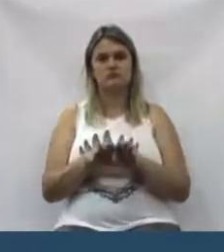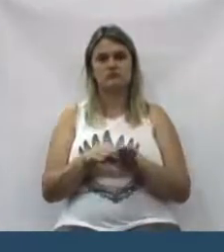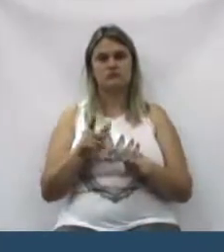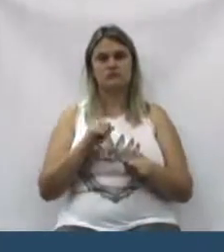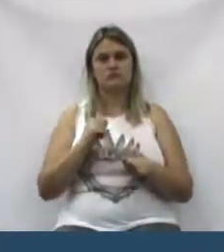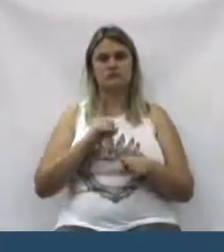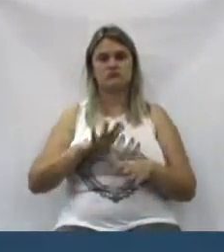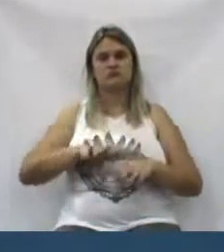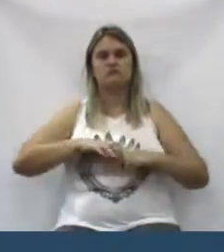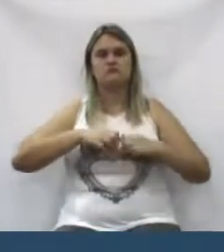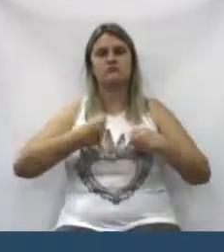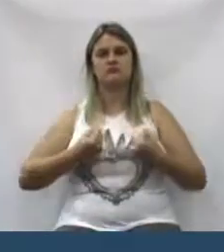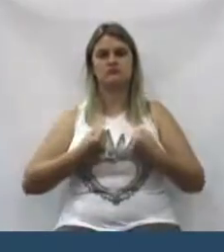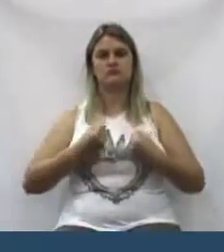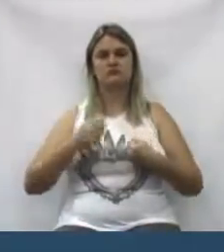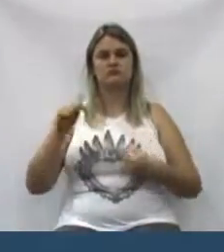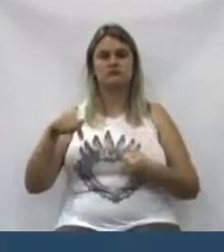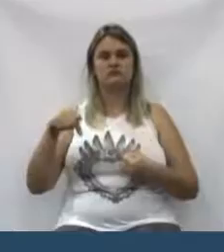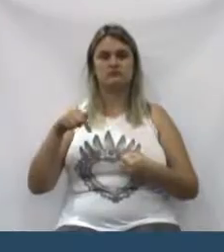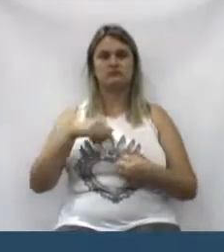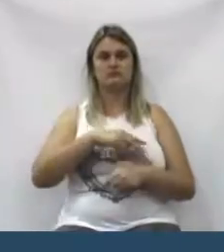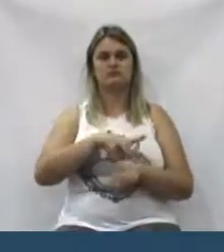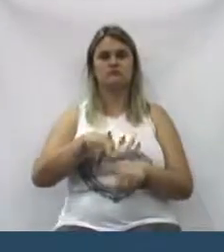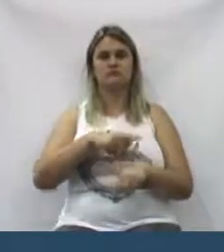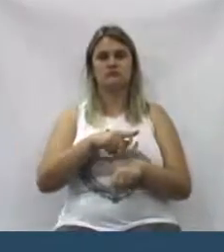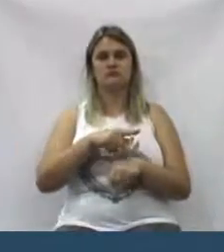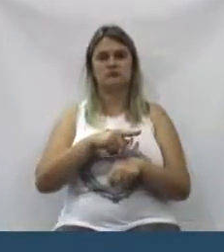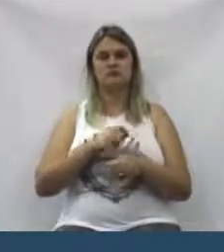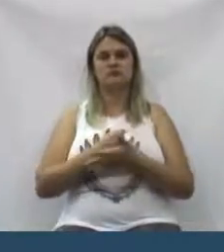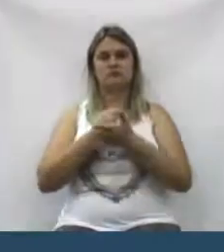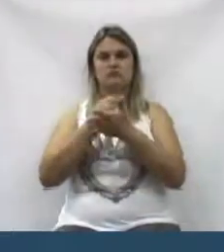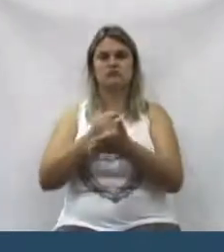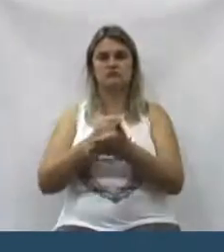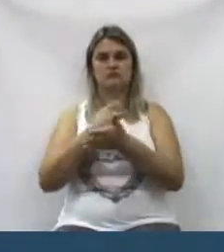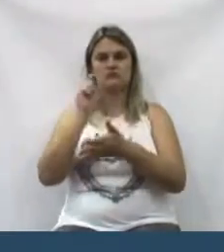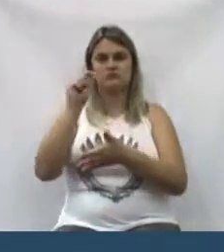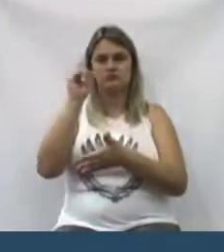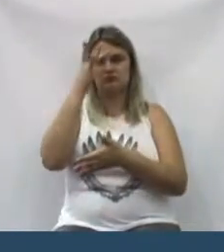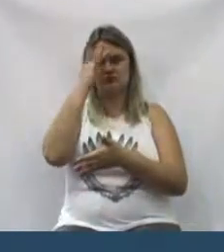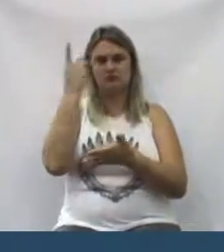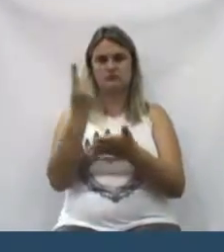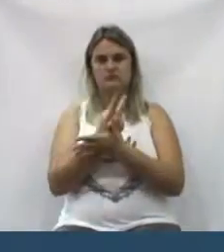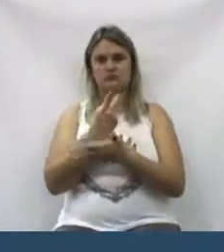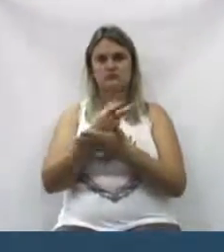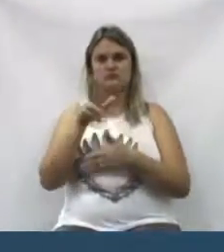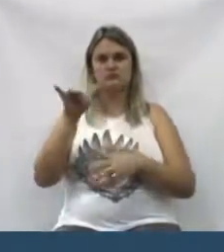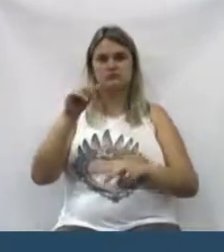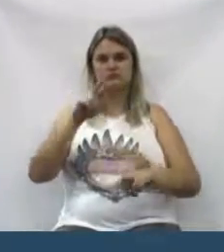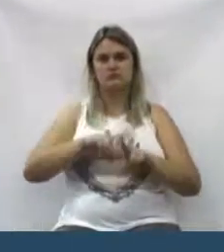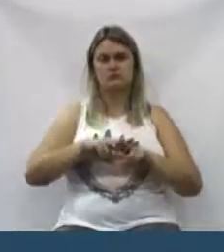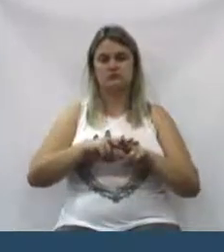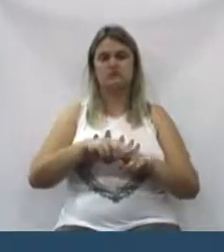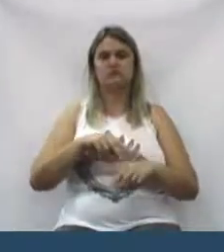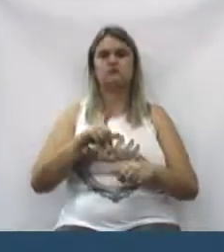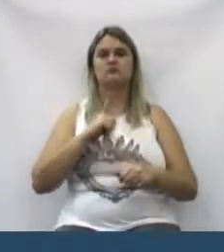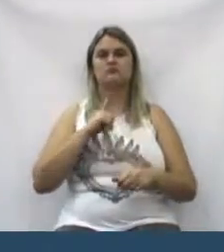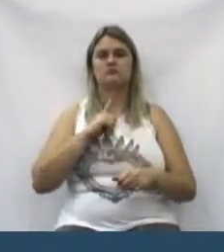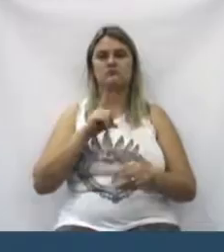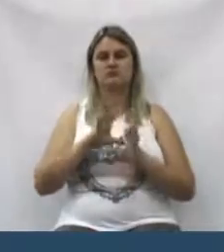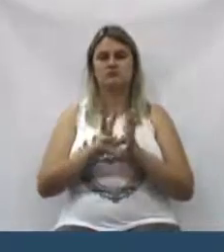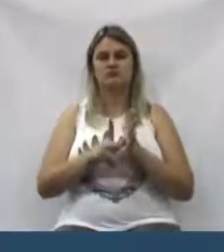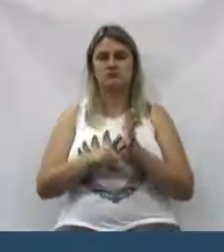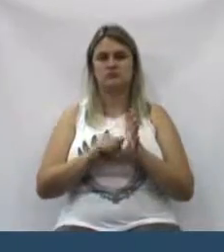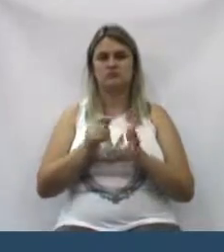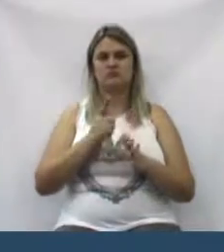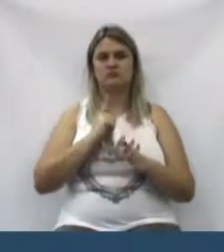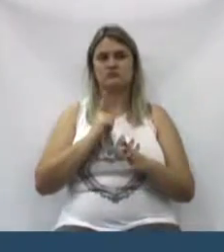salvando a nossa nação levando esses corruptos para a cadeia essa quadrilha de ladrão